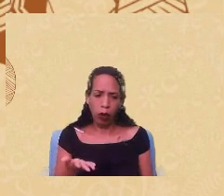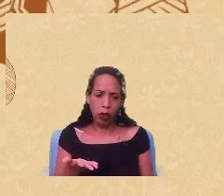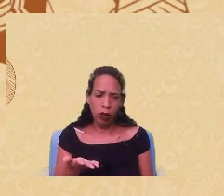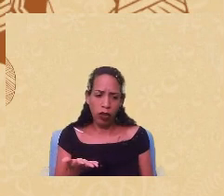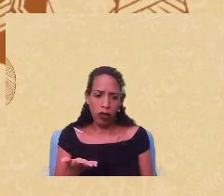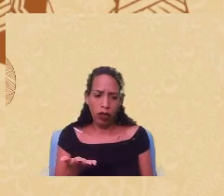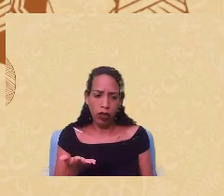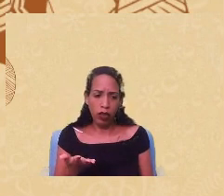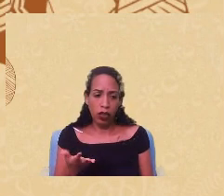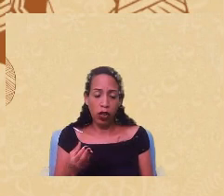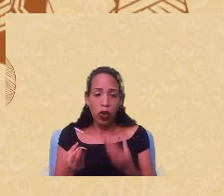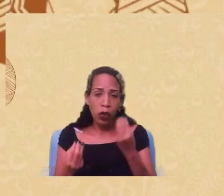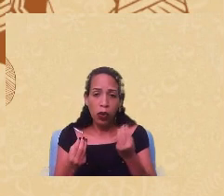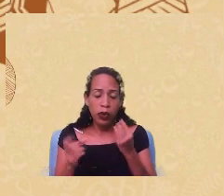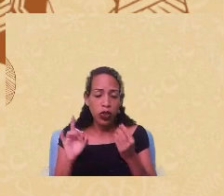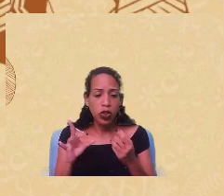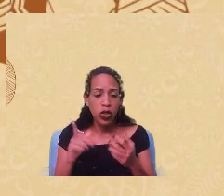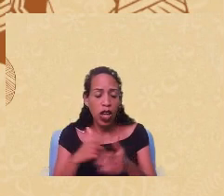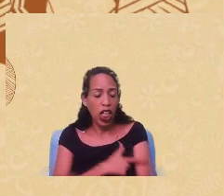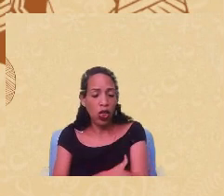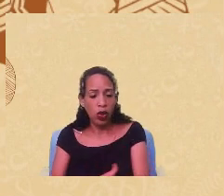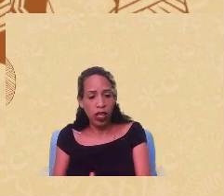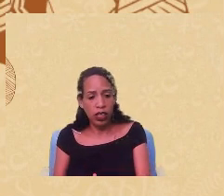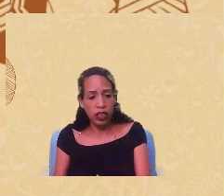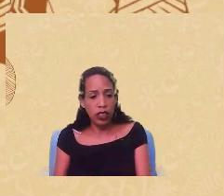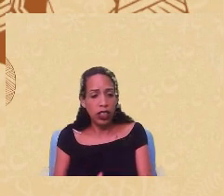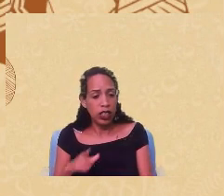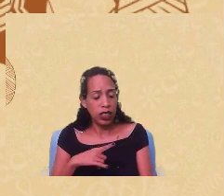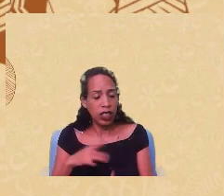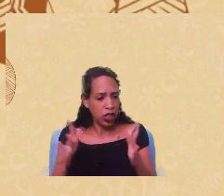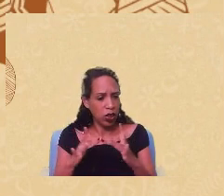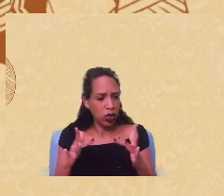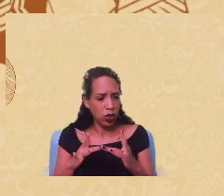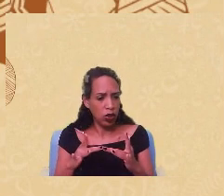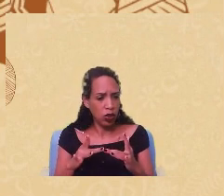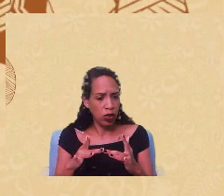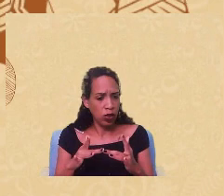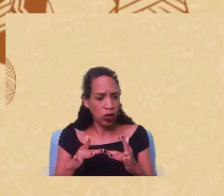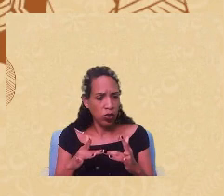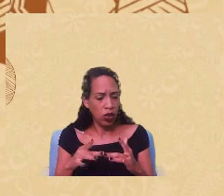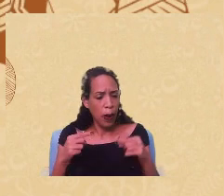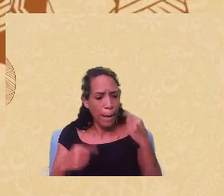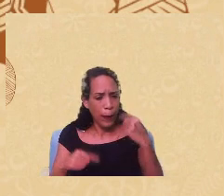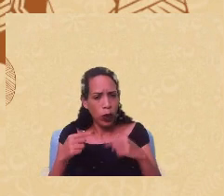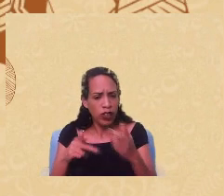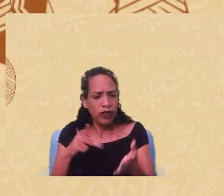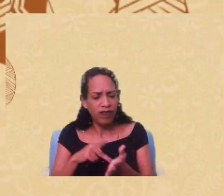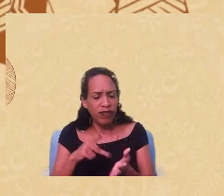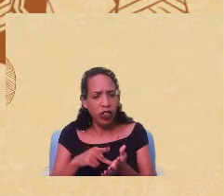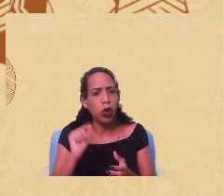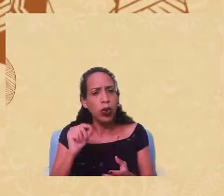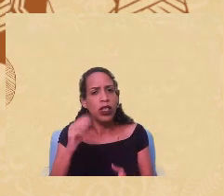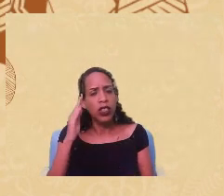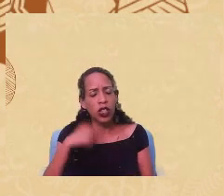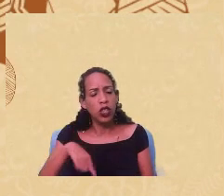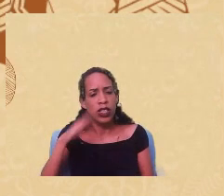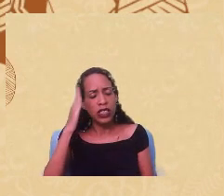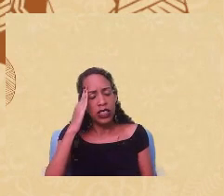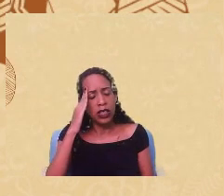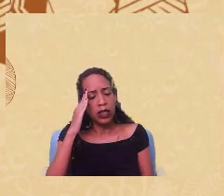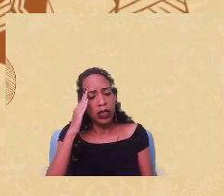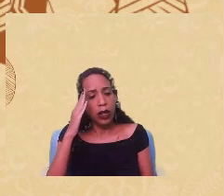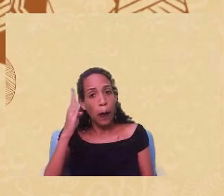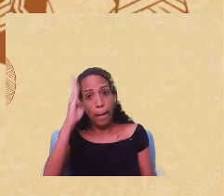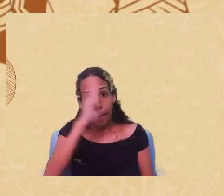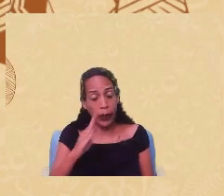como se fosse só uma questão de educação tem relações política real o que a gente sabe de política real o Brasil inteiro